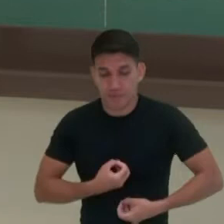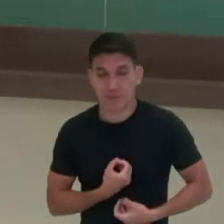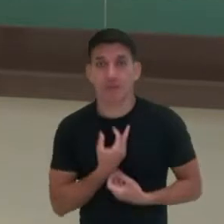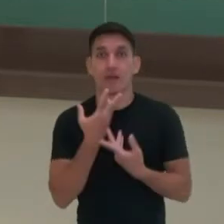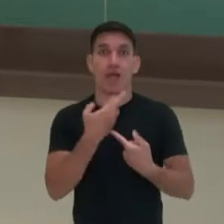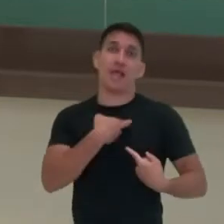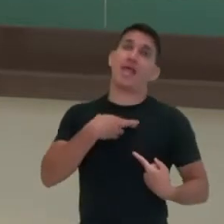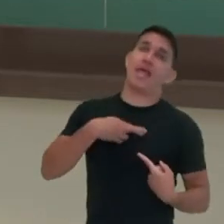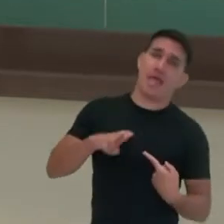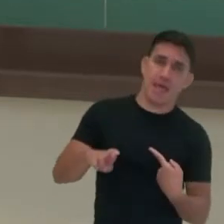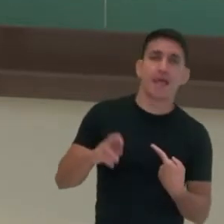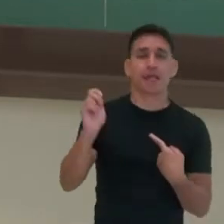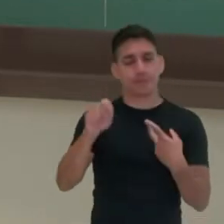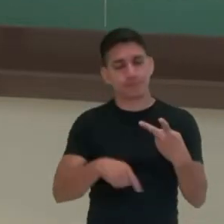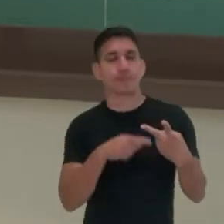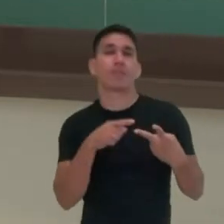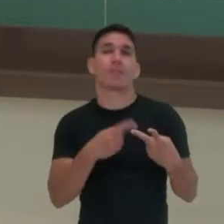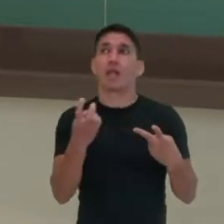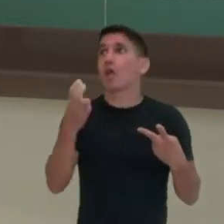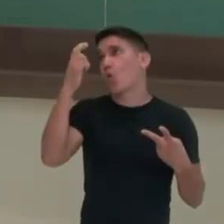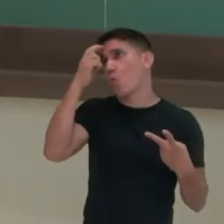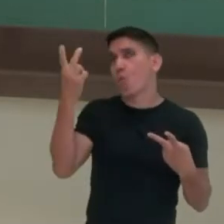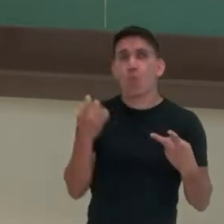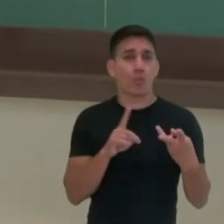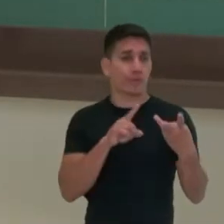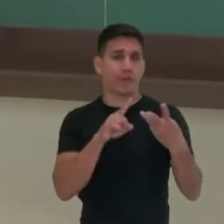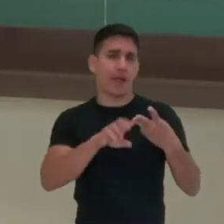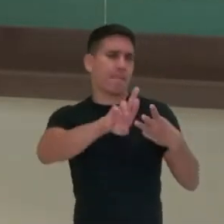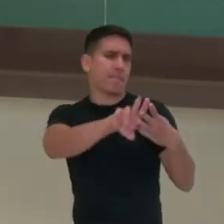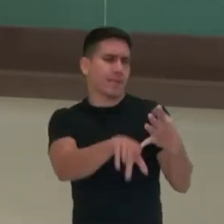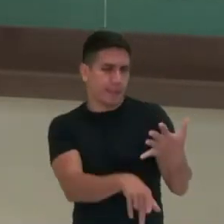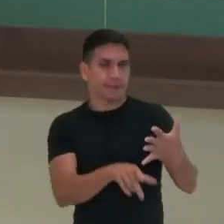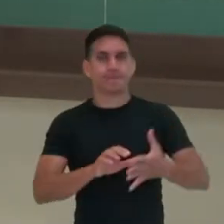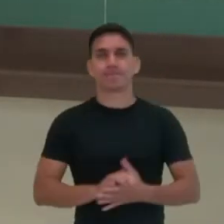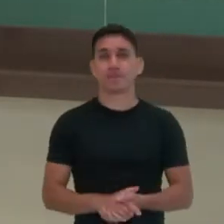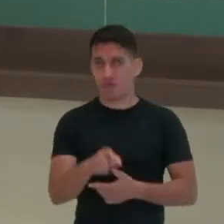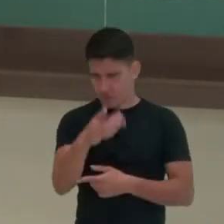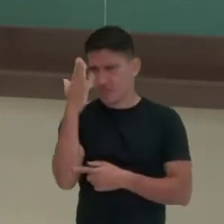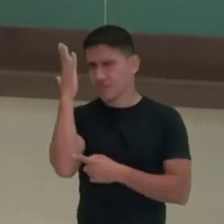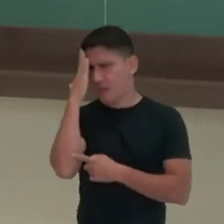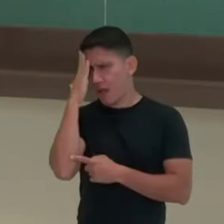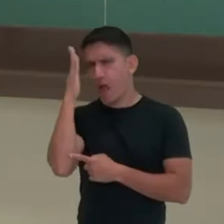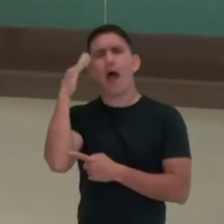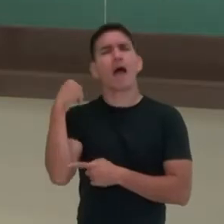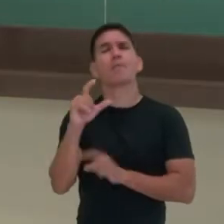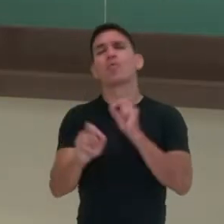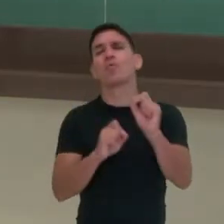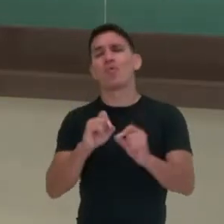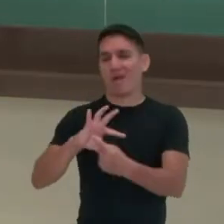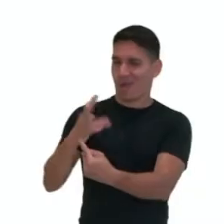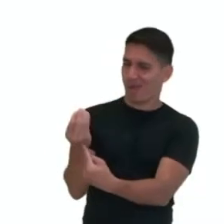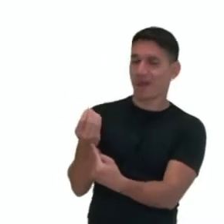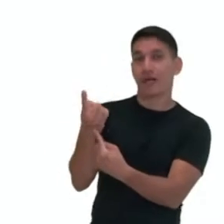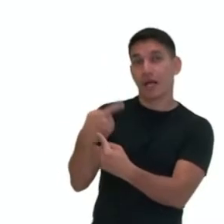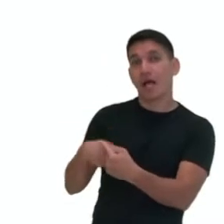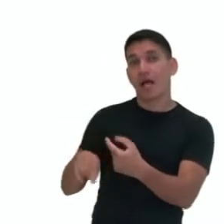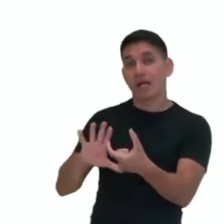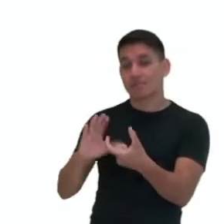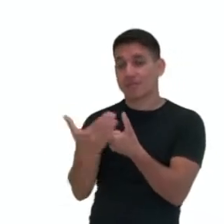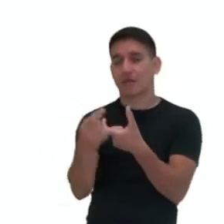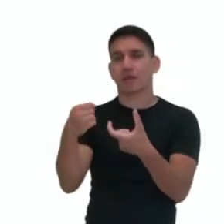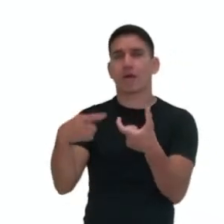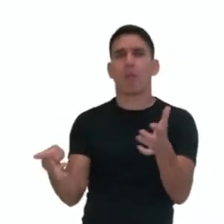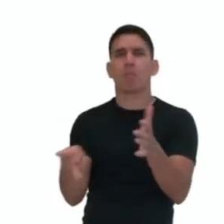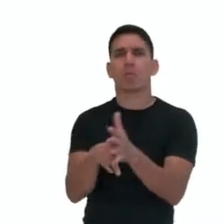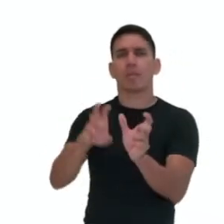religiosidade, da cultura, etc. Você sabia? A arte é uma palavra que se origina